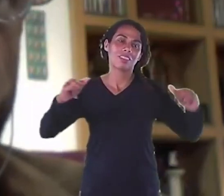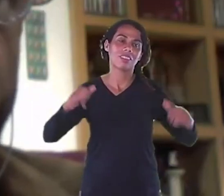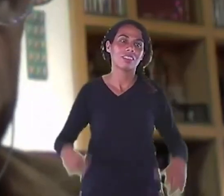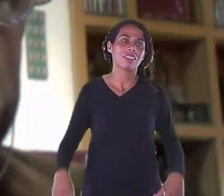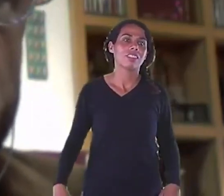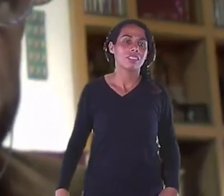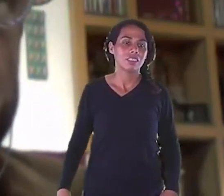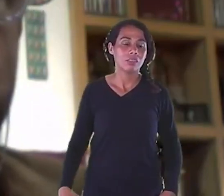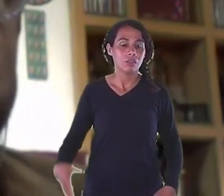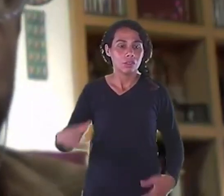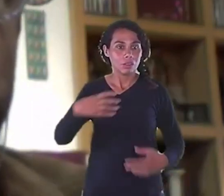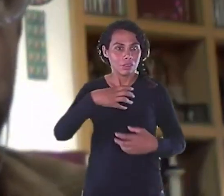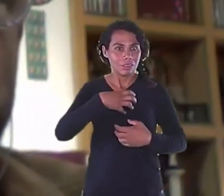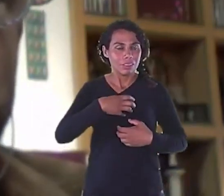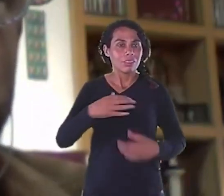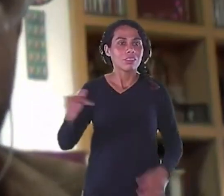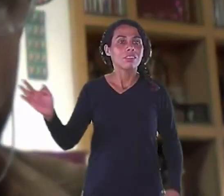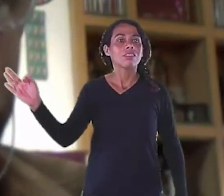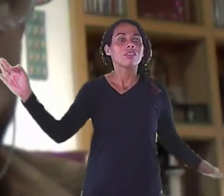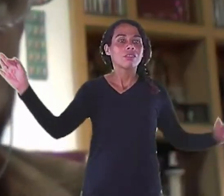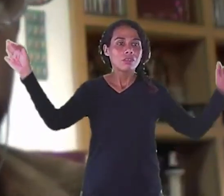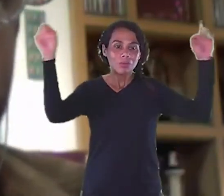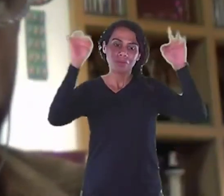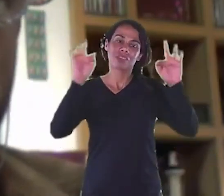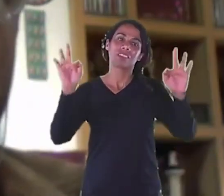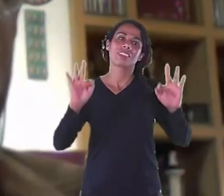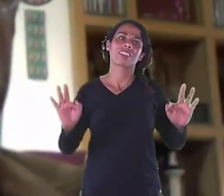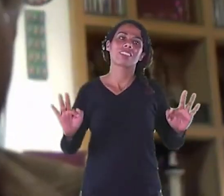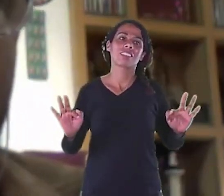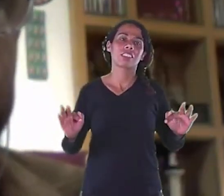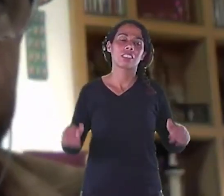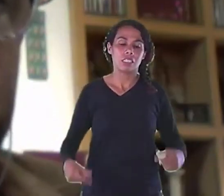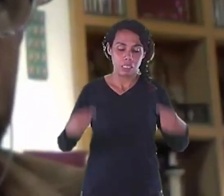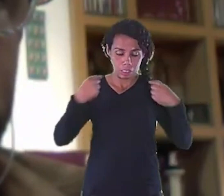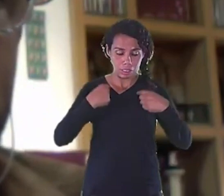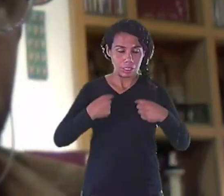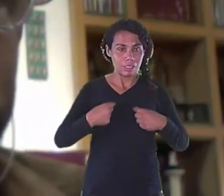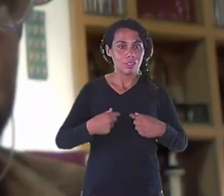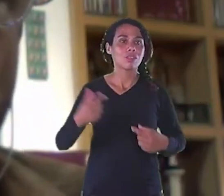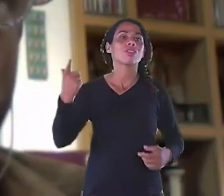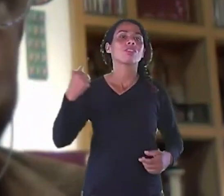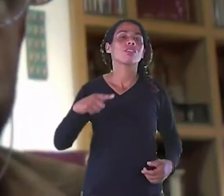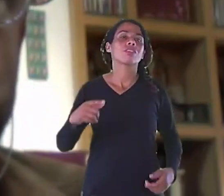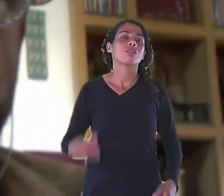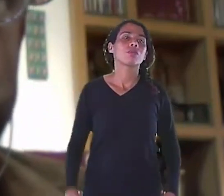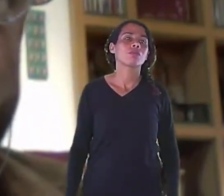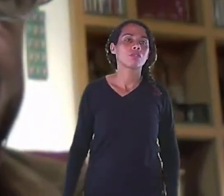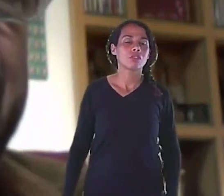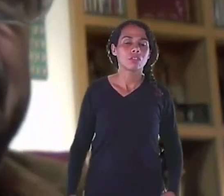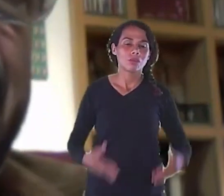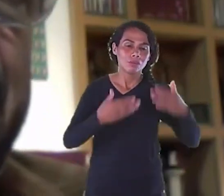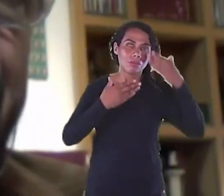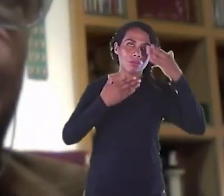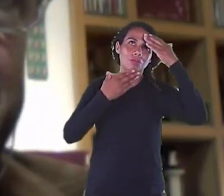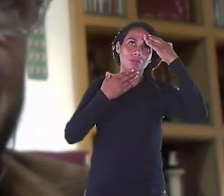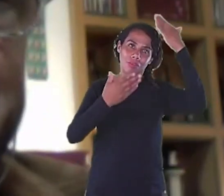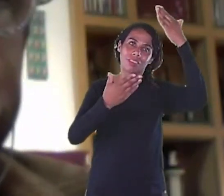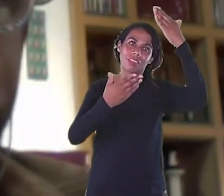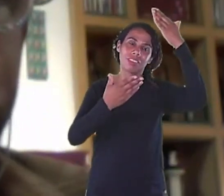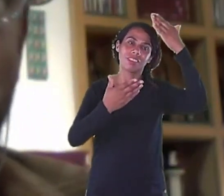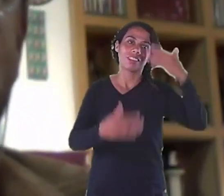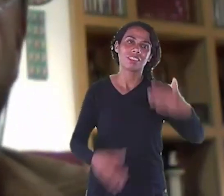deram Essa medalha Que realmente Para mim Foi uma grande honra Só para você Ter ideia Da